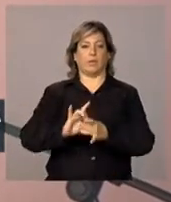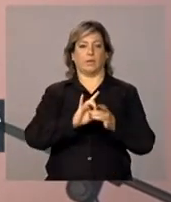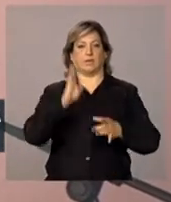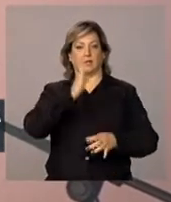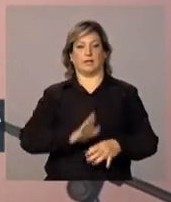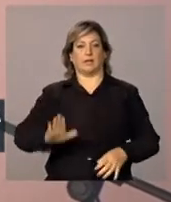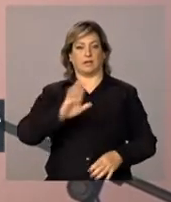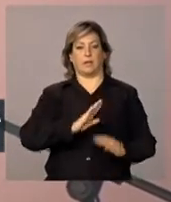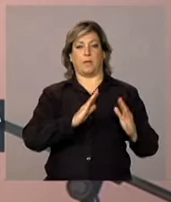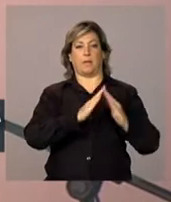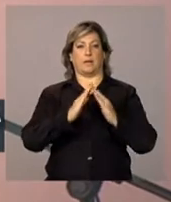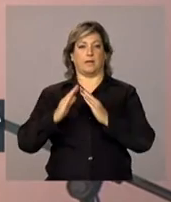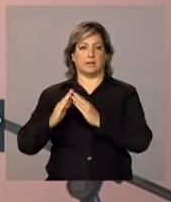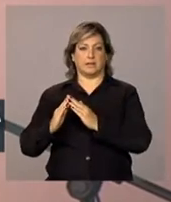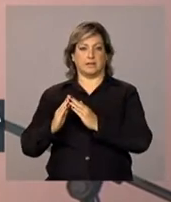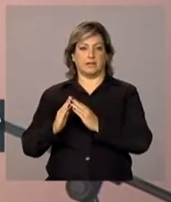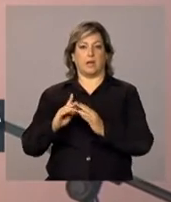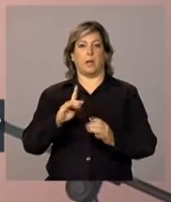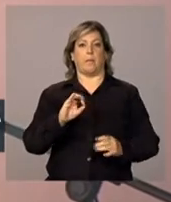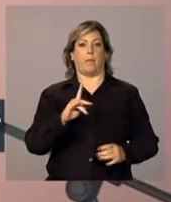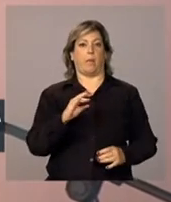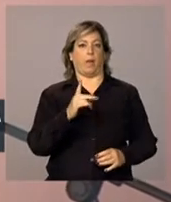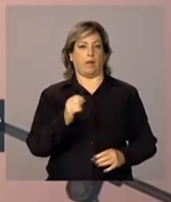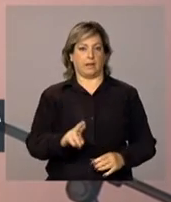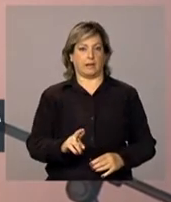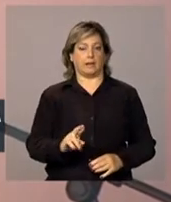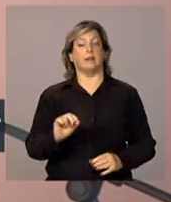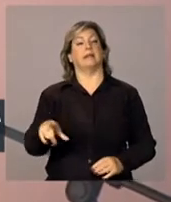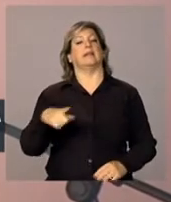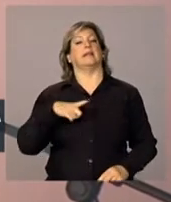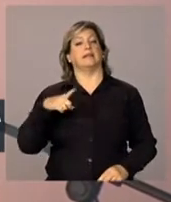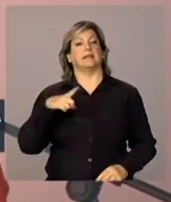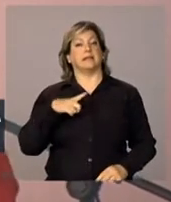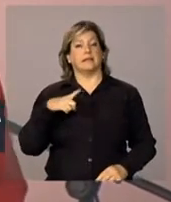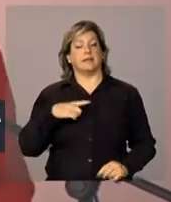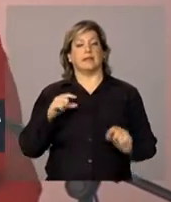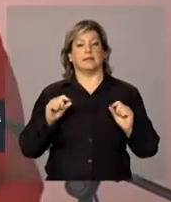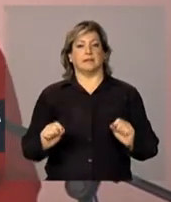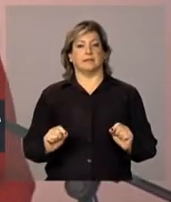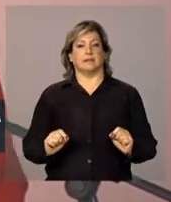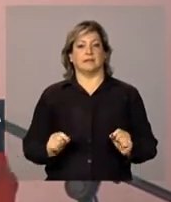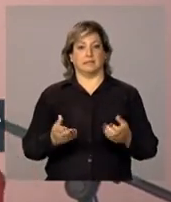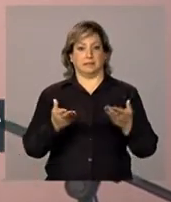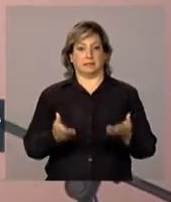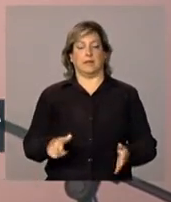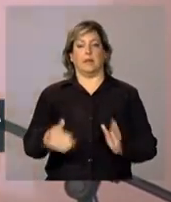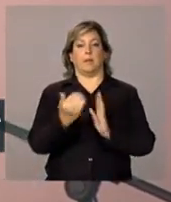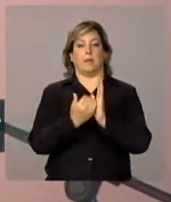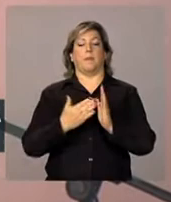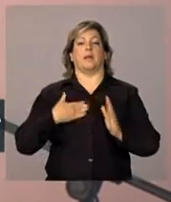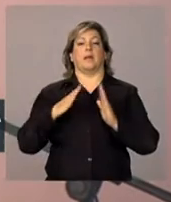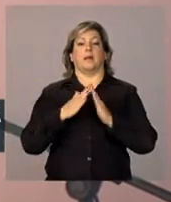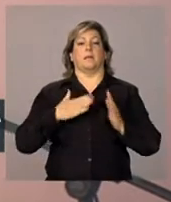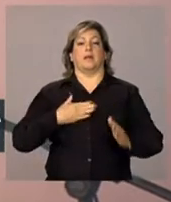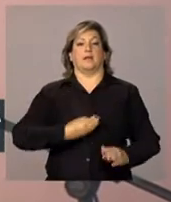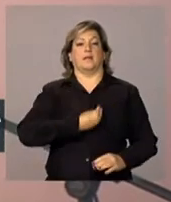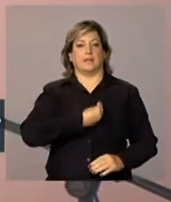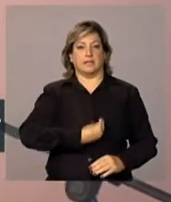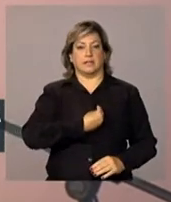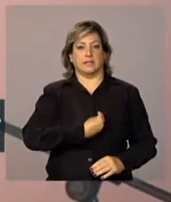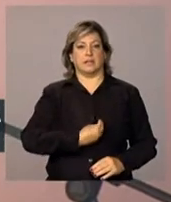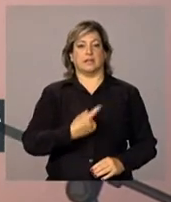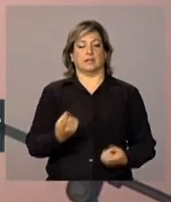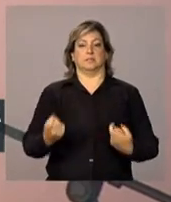Nacional de Moradia Popular, que tem sido, nesse programa Minha Casa Minha Vida,